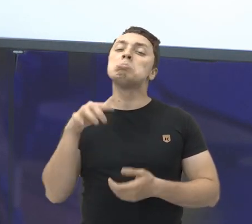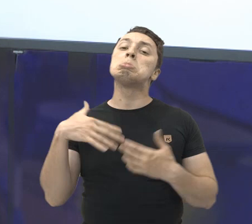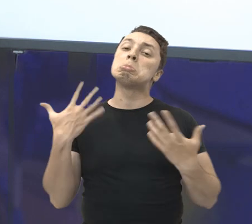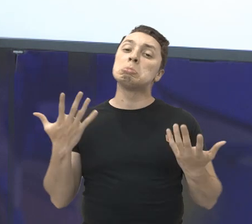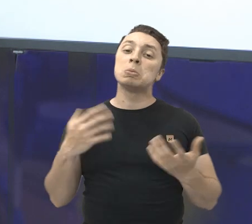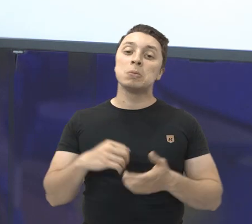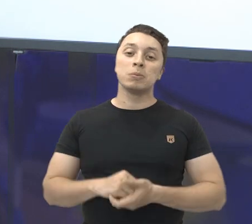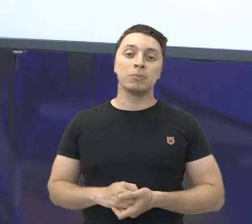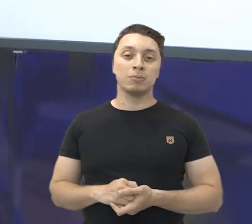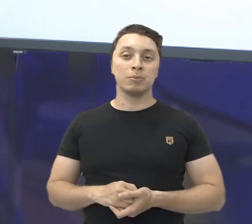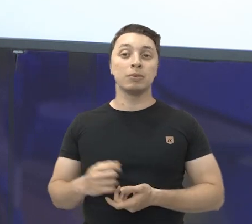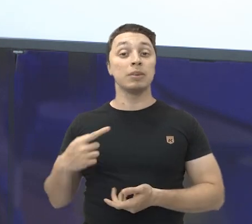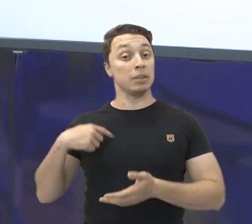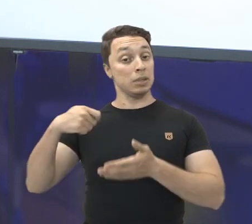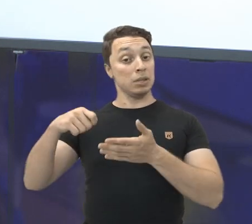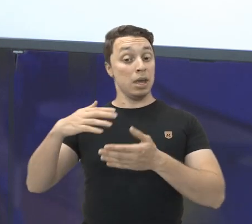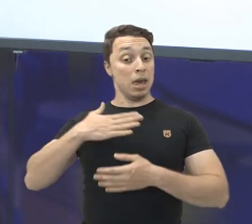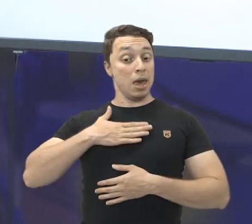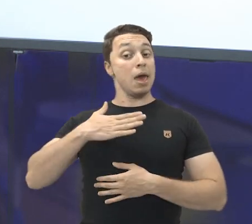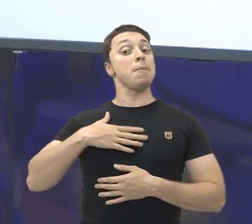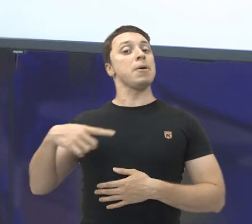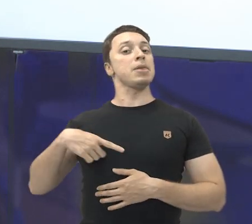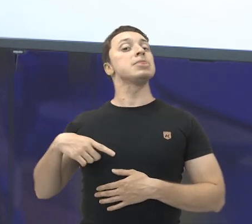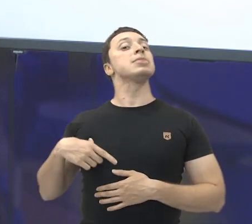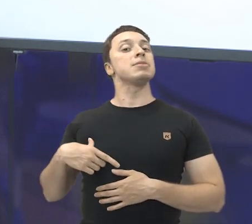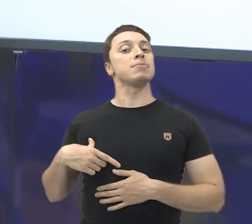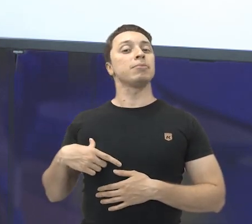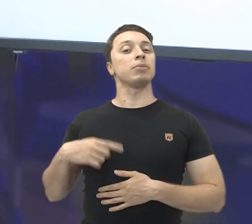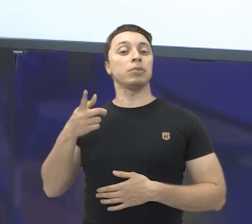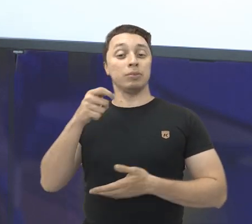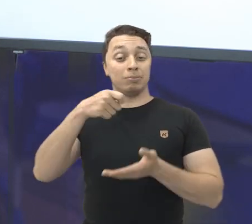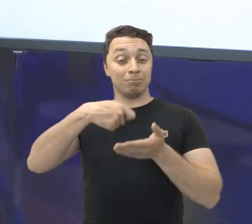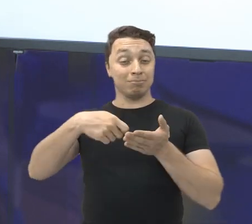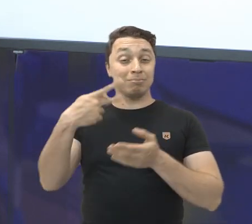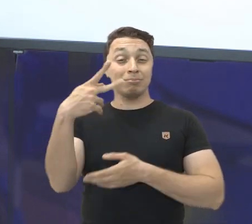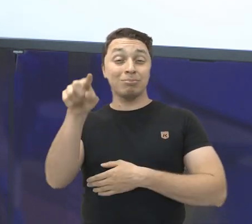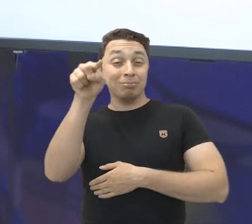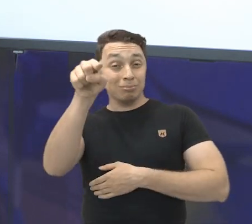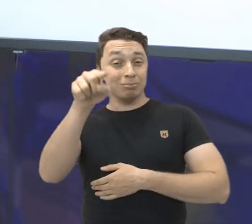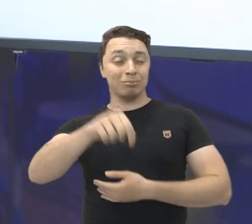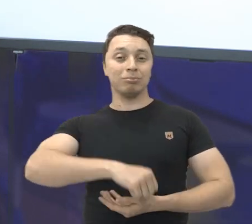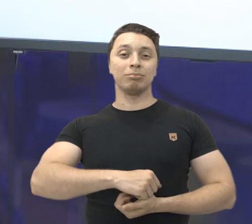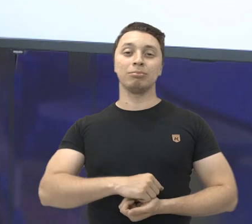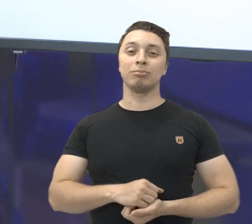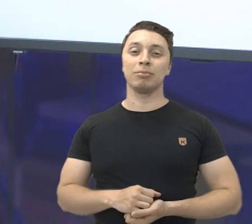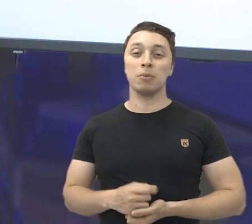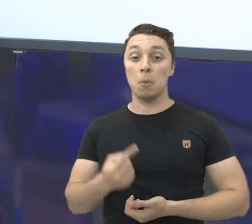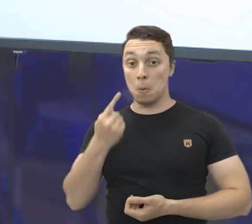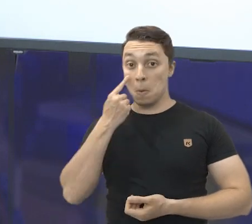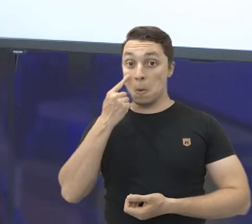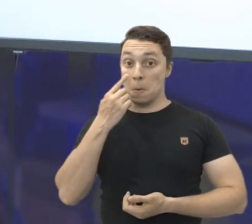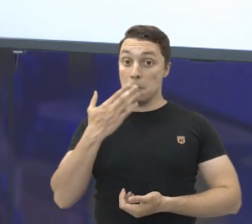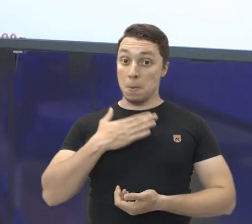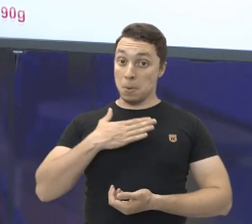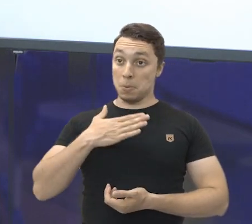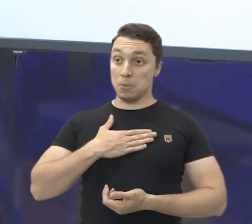eu vou escrever quantos gramas a minha tem. E você vai escrever o da sua. Olha a minha.